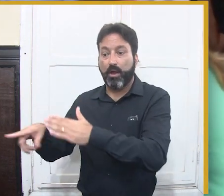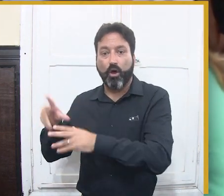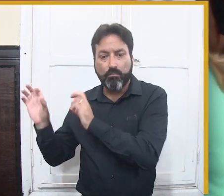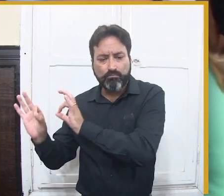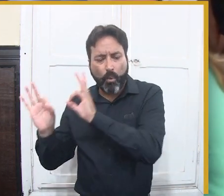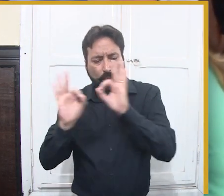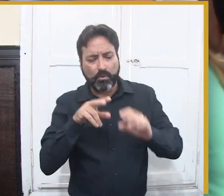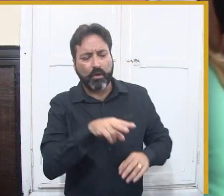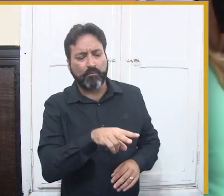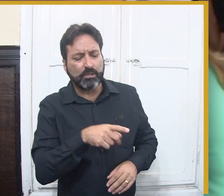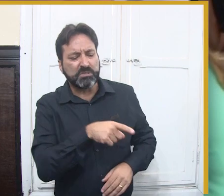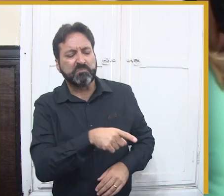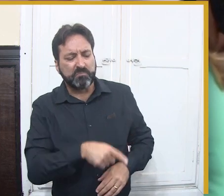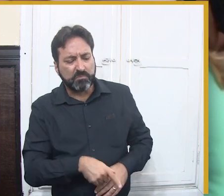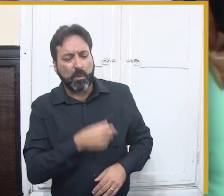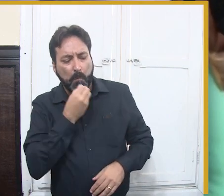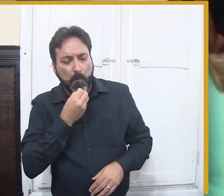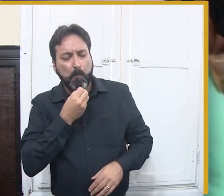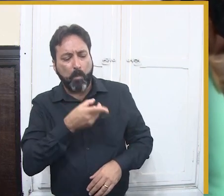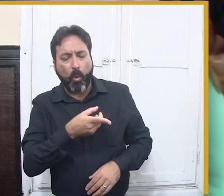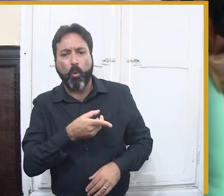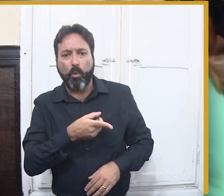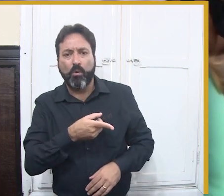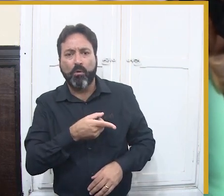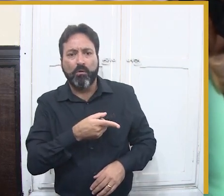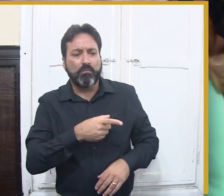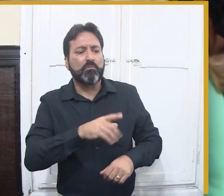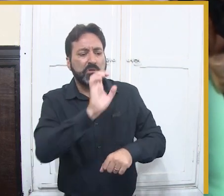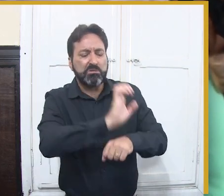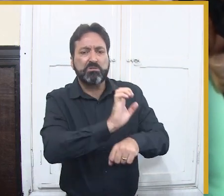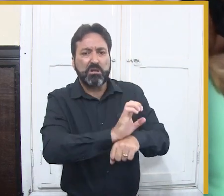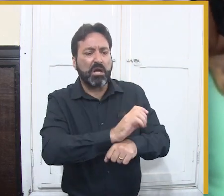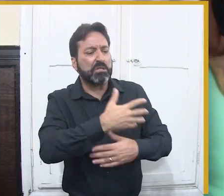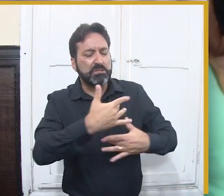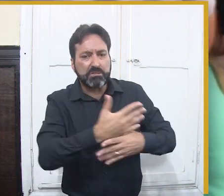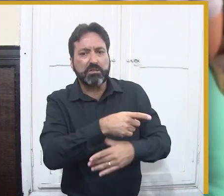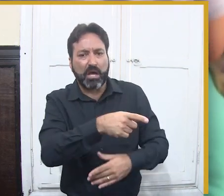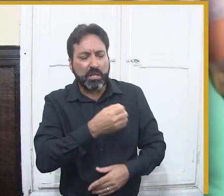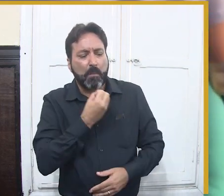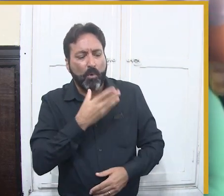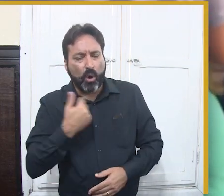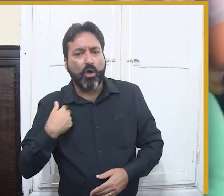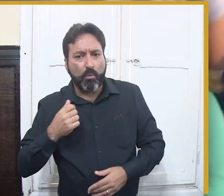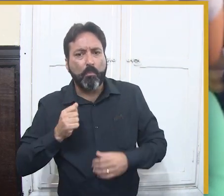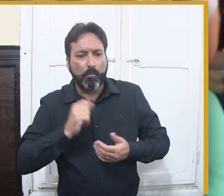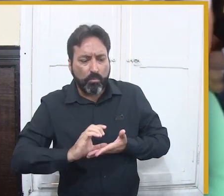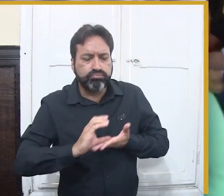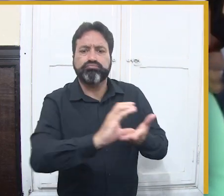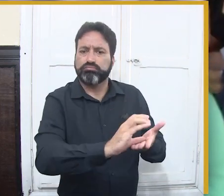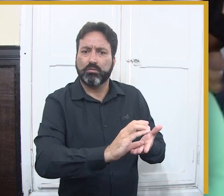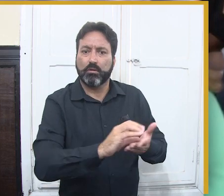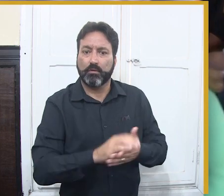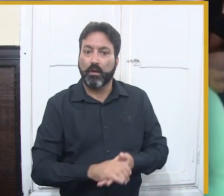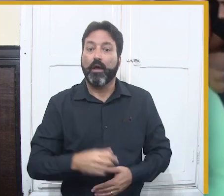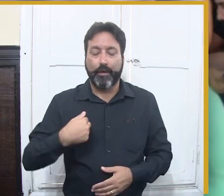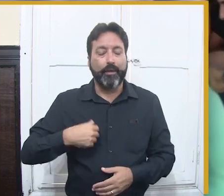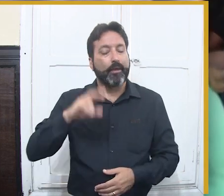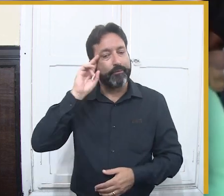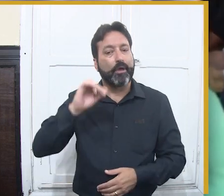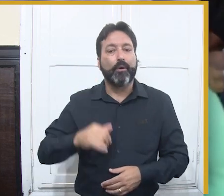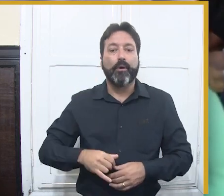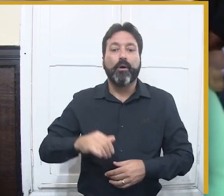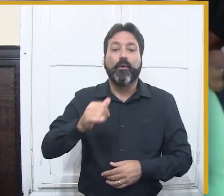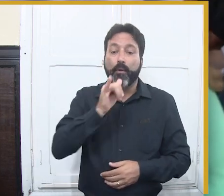voltam para casa tarde para trabalhar. Mas, muitas vezes, o poder público precisa estimular essa